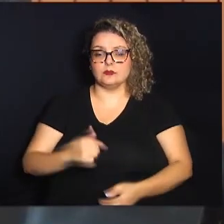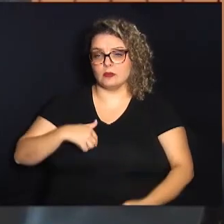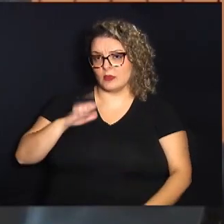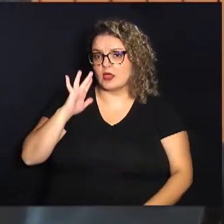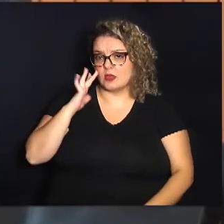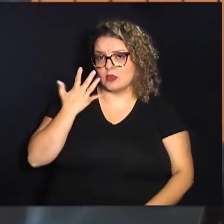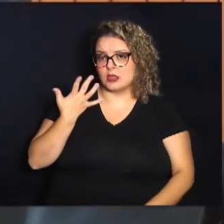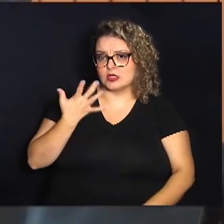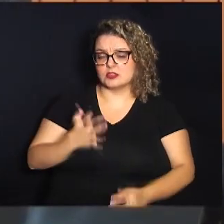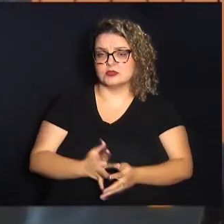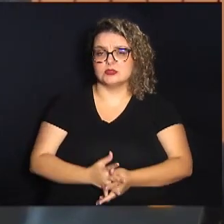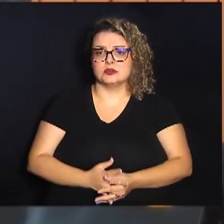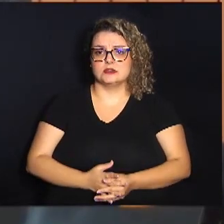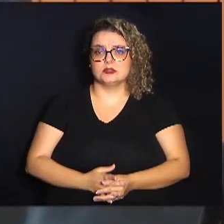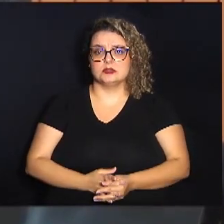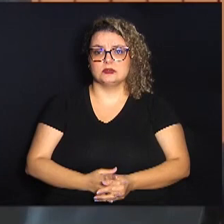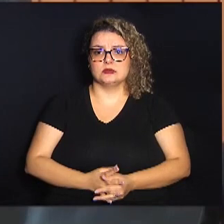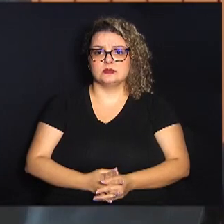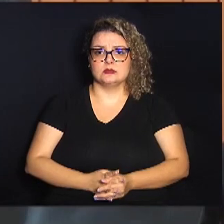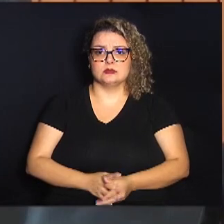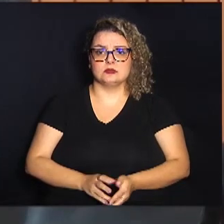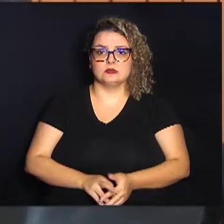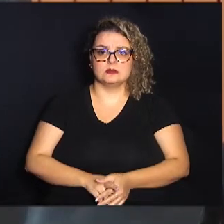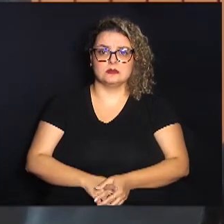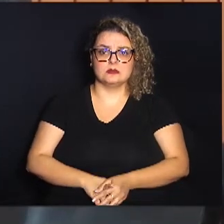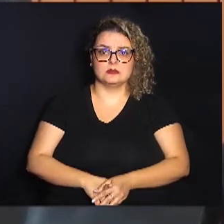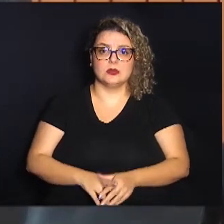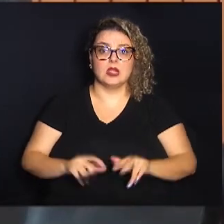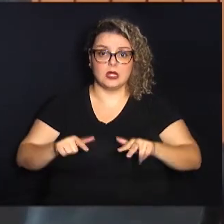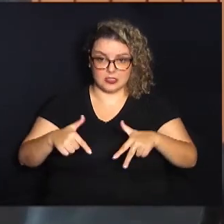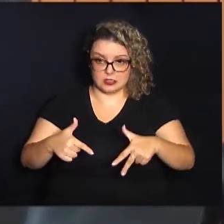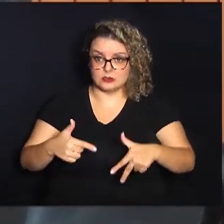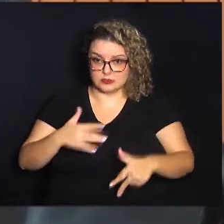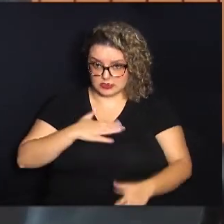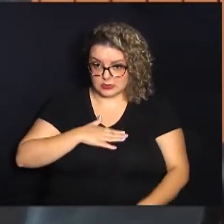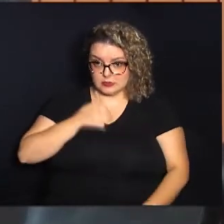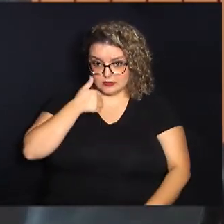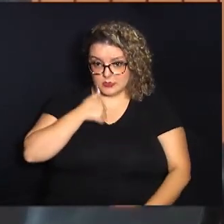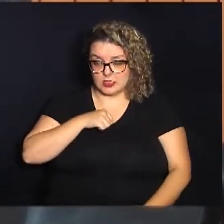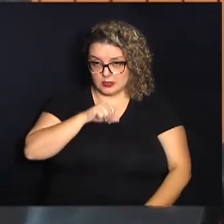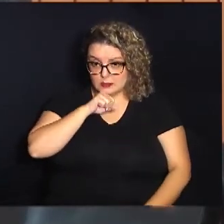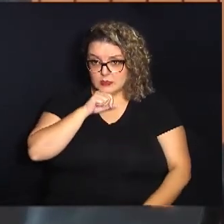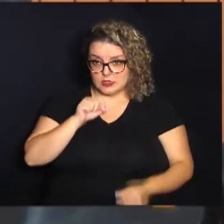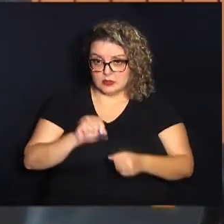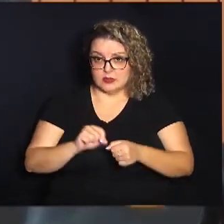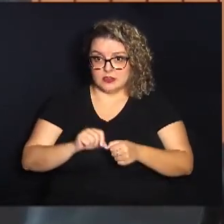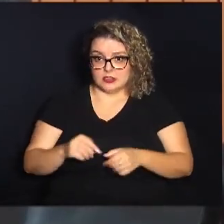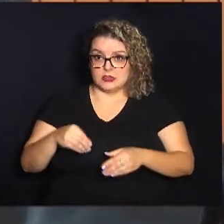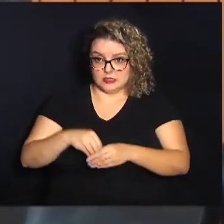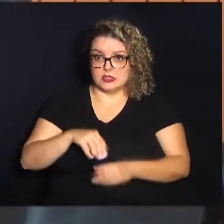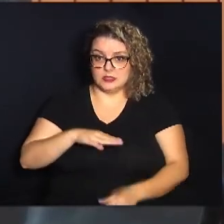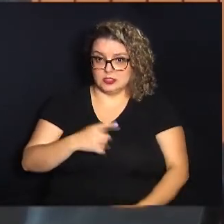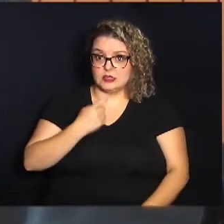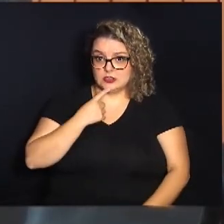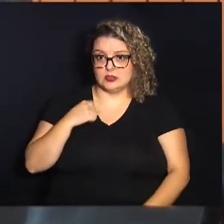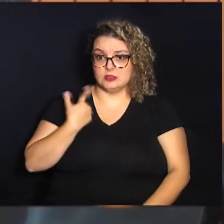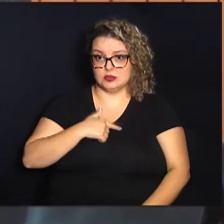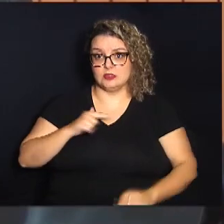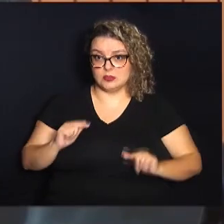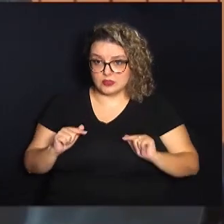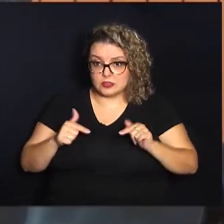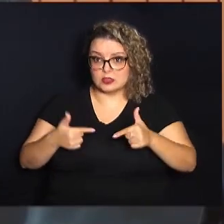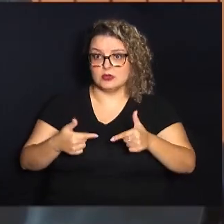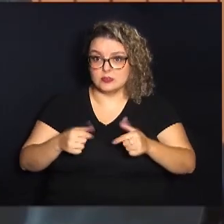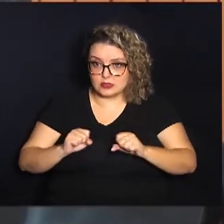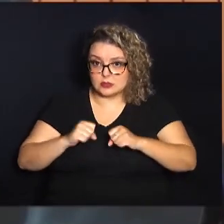a luta que a minha mãe travou nessa cidade, A gente fala luta travou,